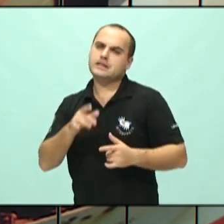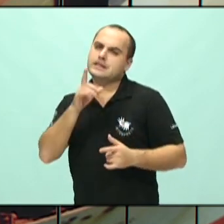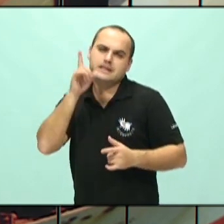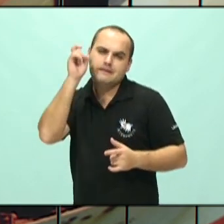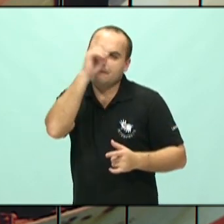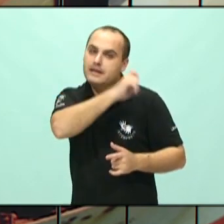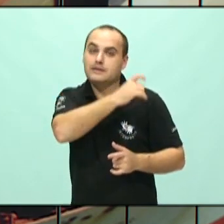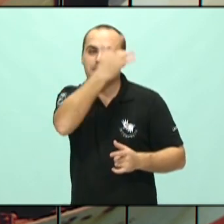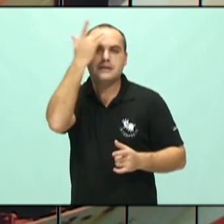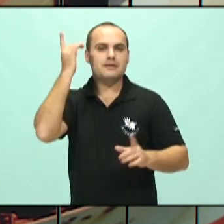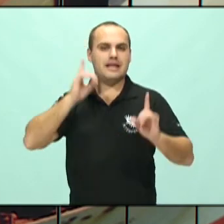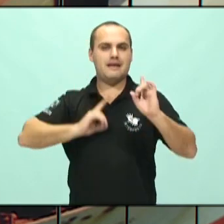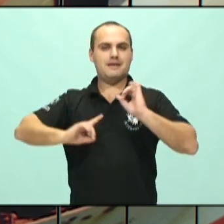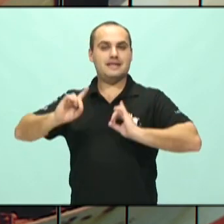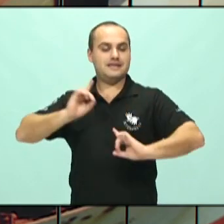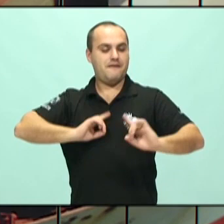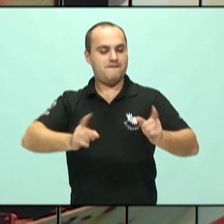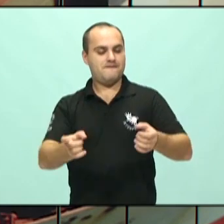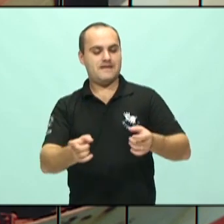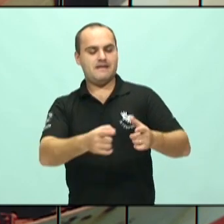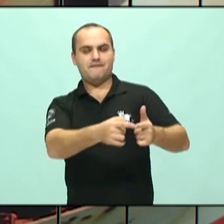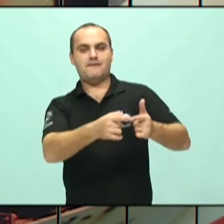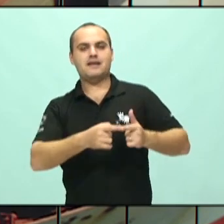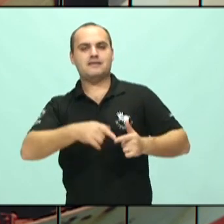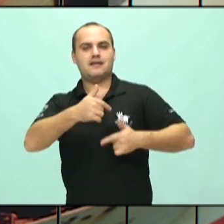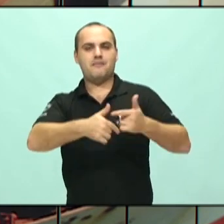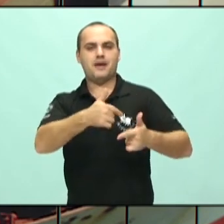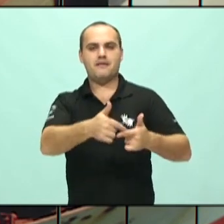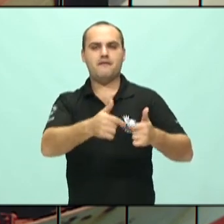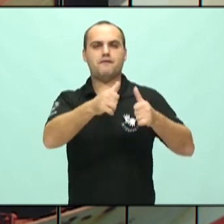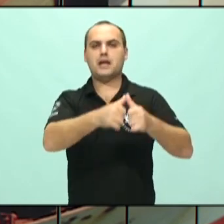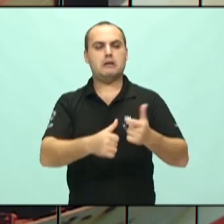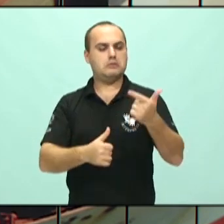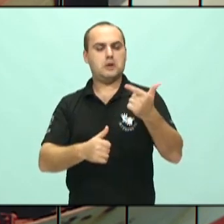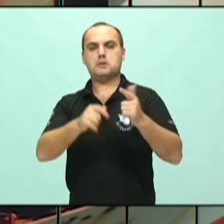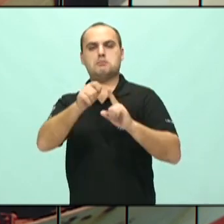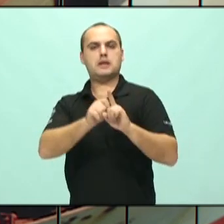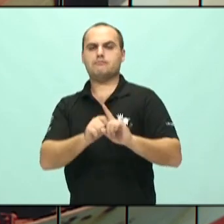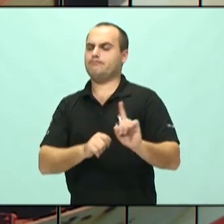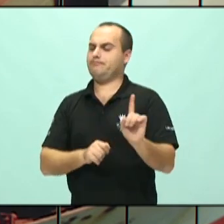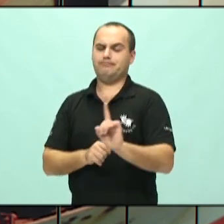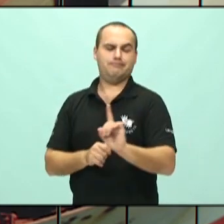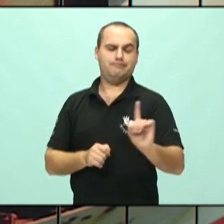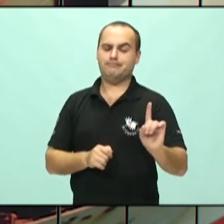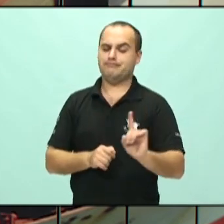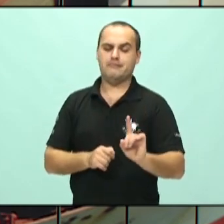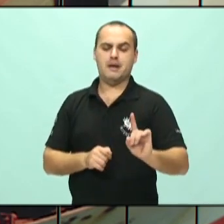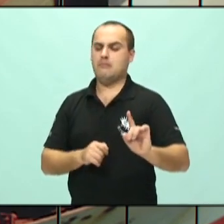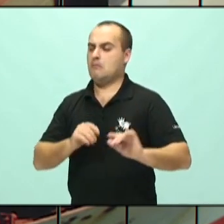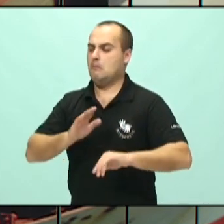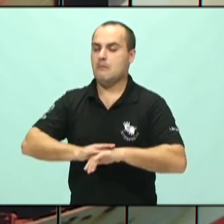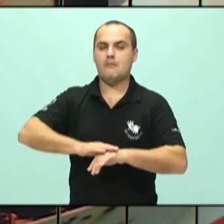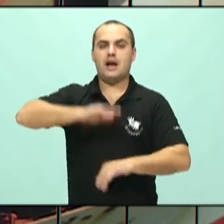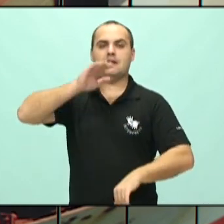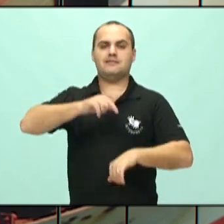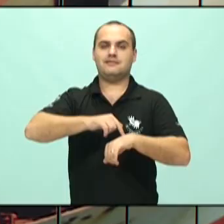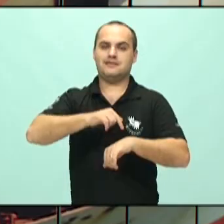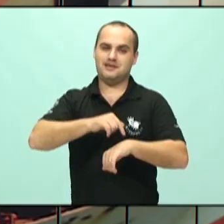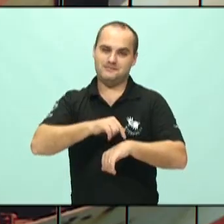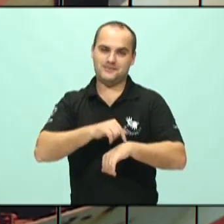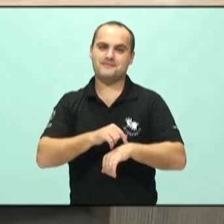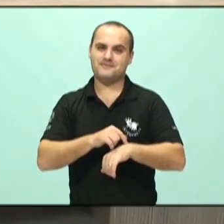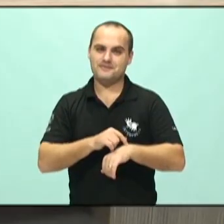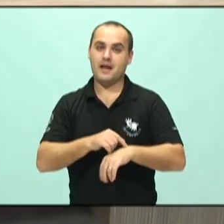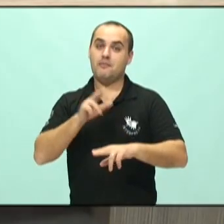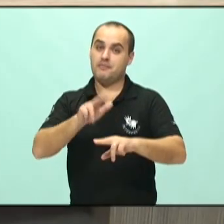afastado e volta ao trabalho, né? Então, o déficit é muito grande. E como a gente sabe, essa projeção de que a depressão vai ser a doença que